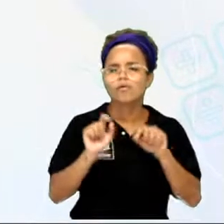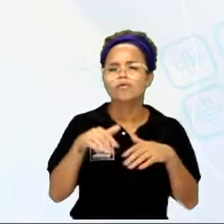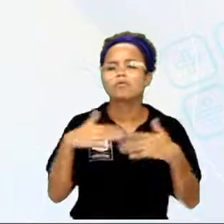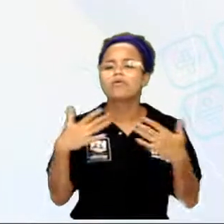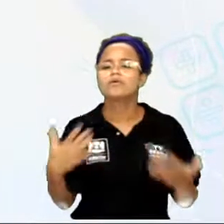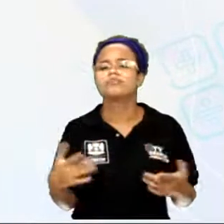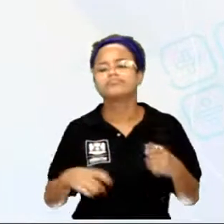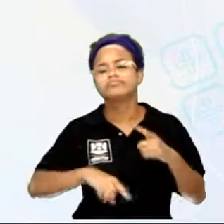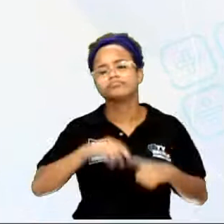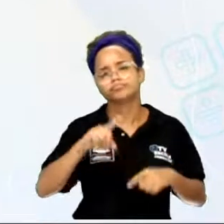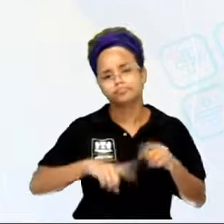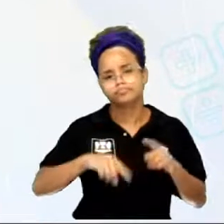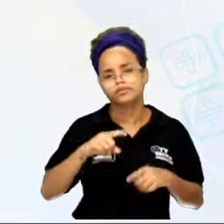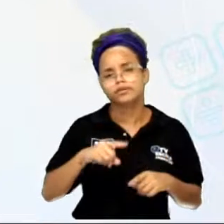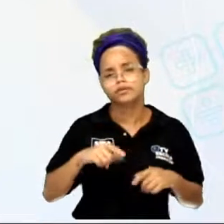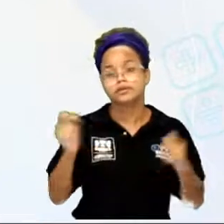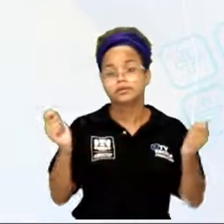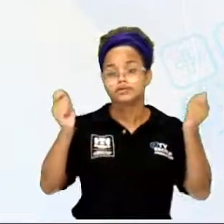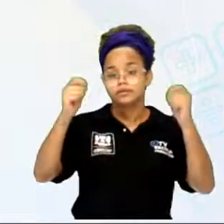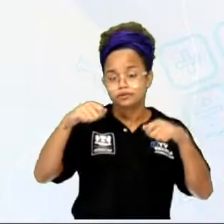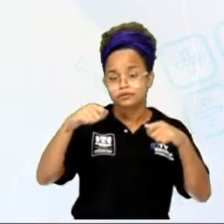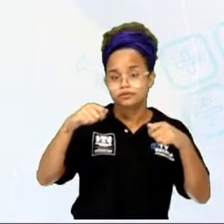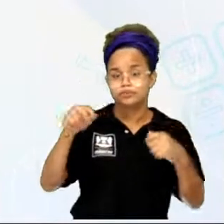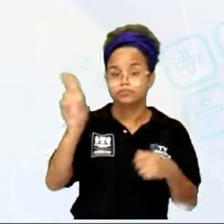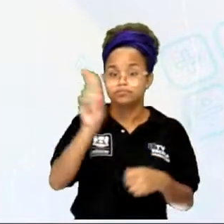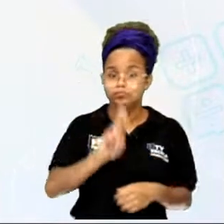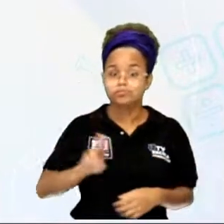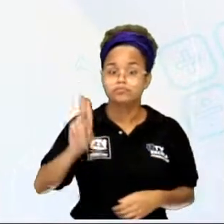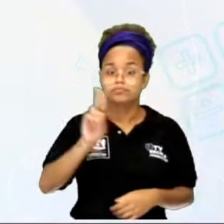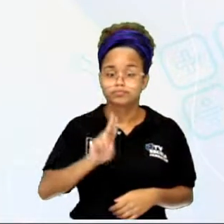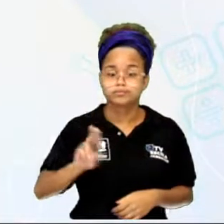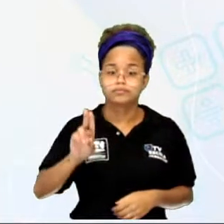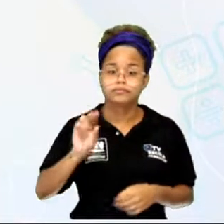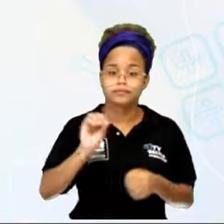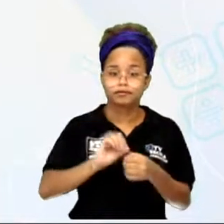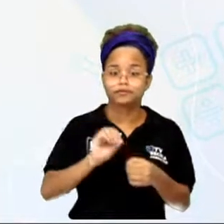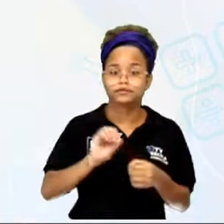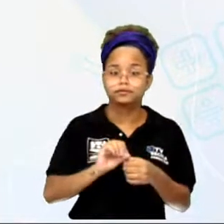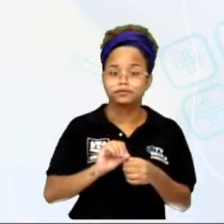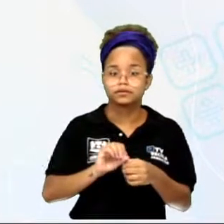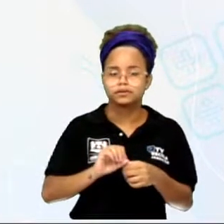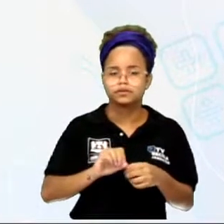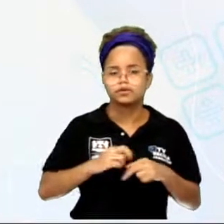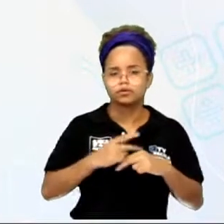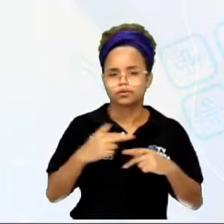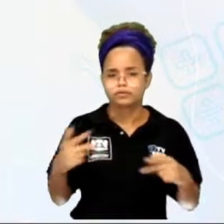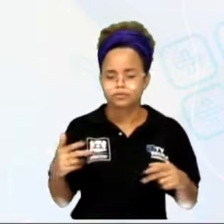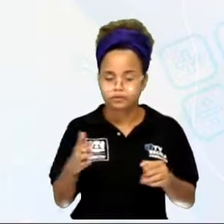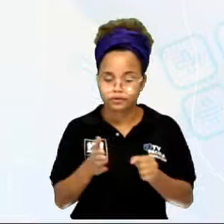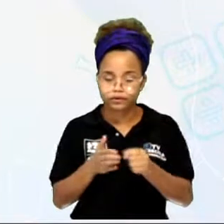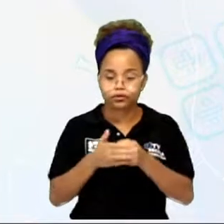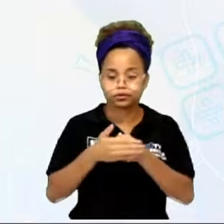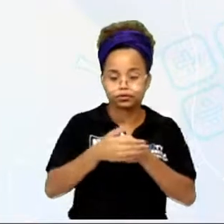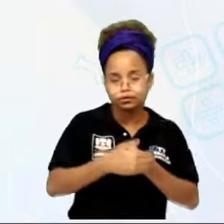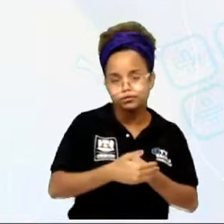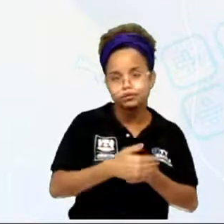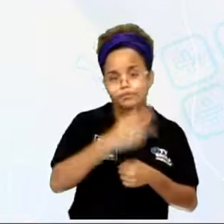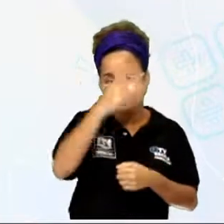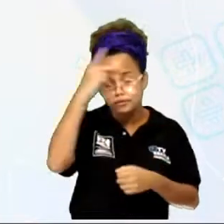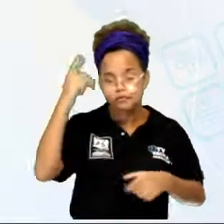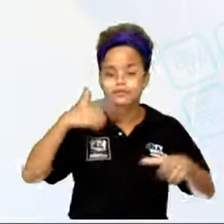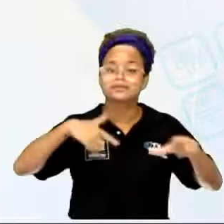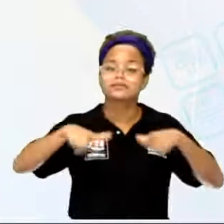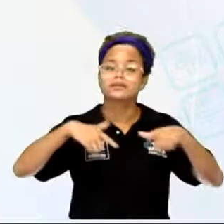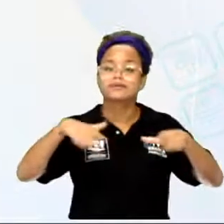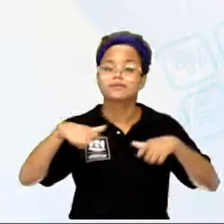materiais que devem ser utilizados na confecção de equipamentos de segurança para quem trabalha